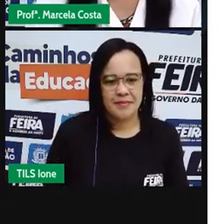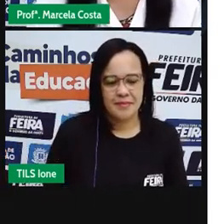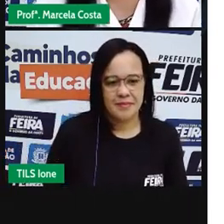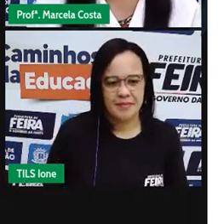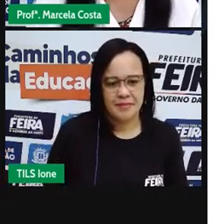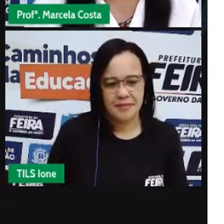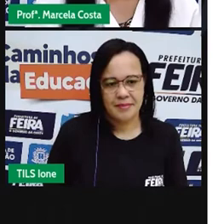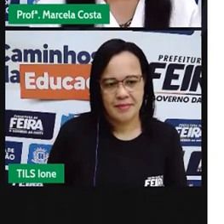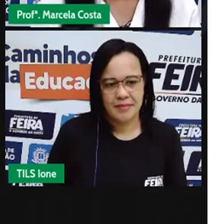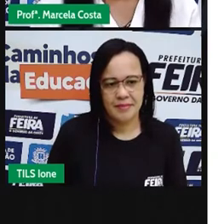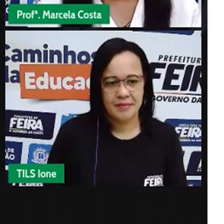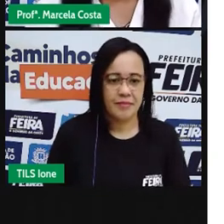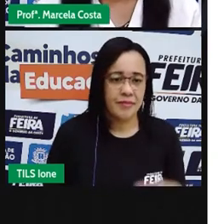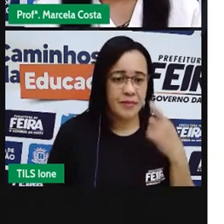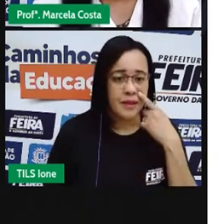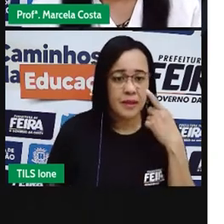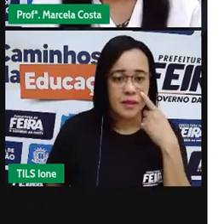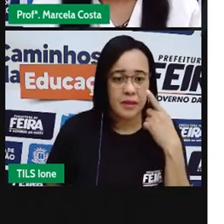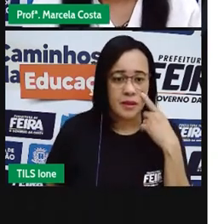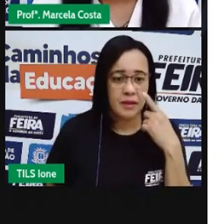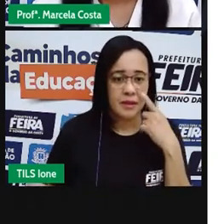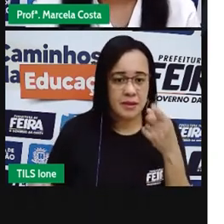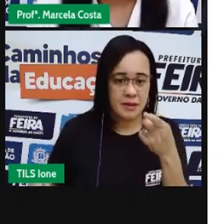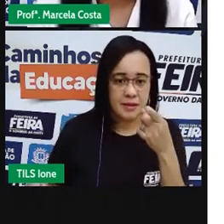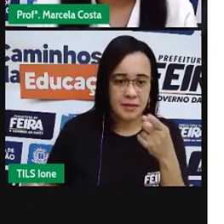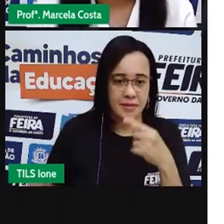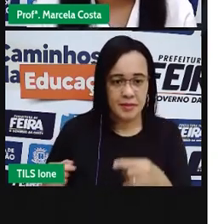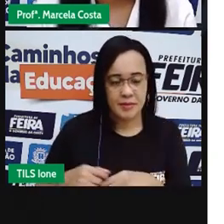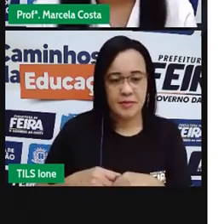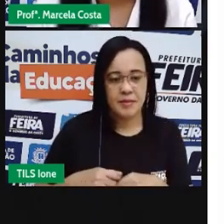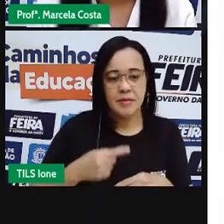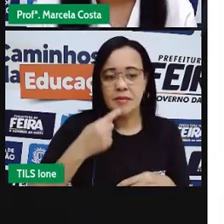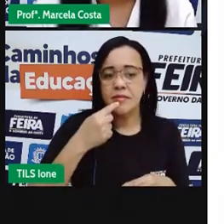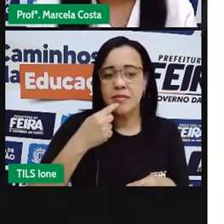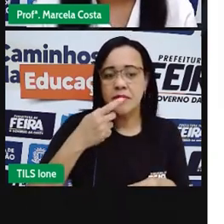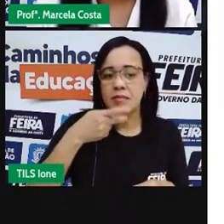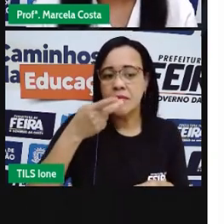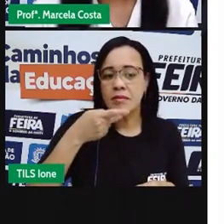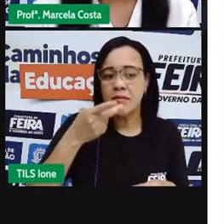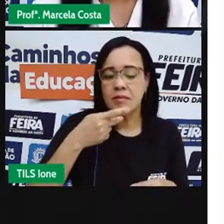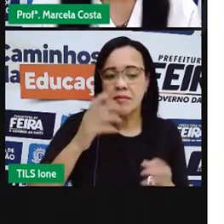Vamos ver quantas vezes a gente abriu a boca para dizer essa palavra.